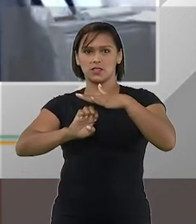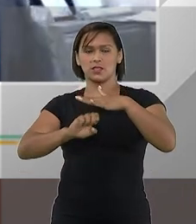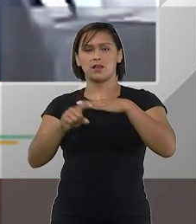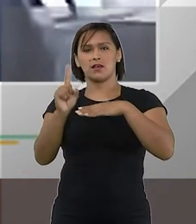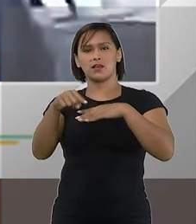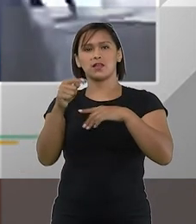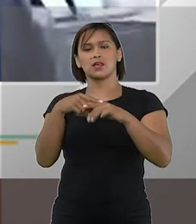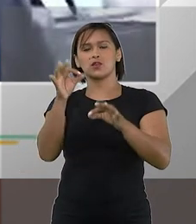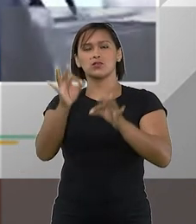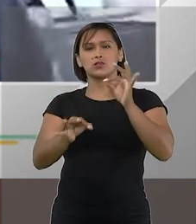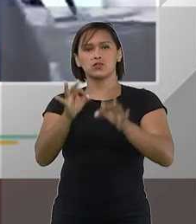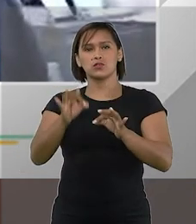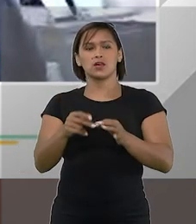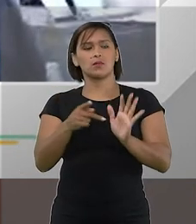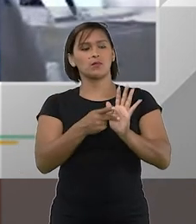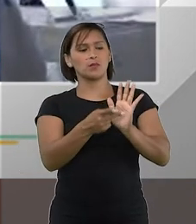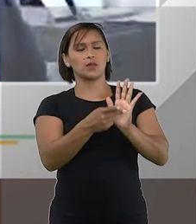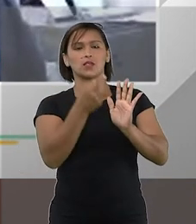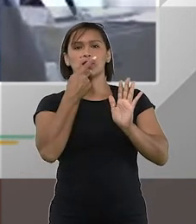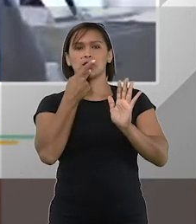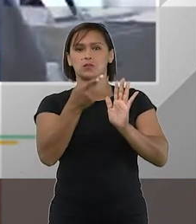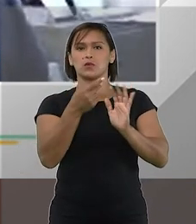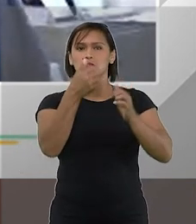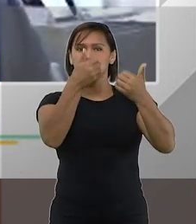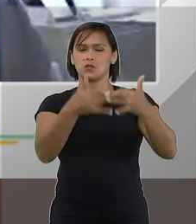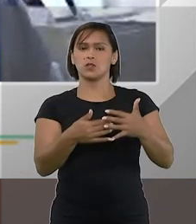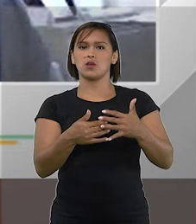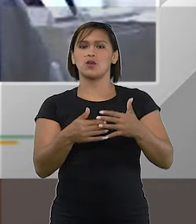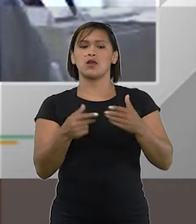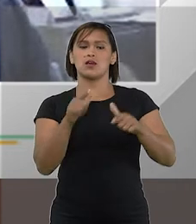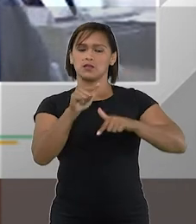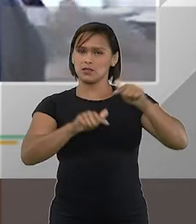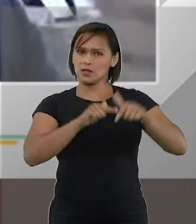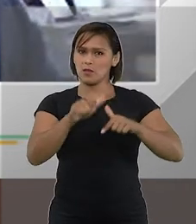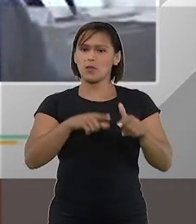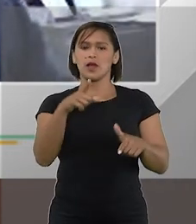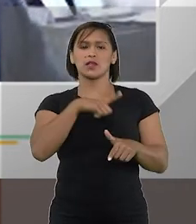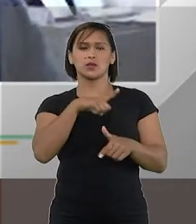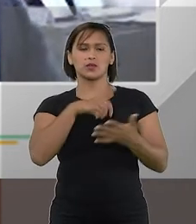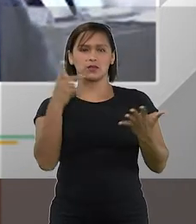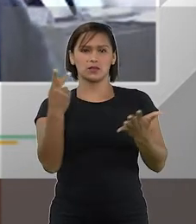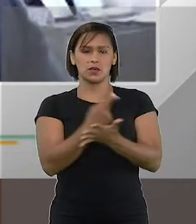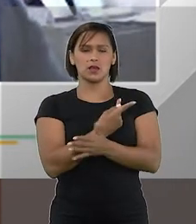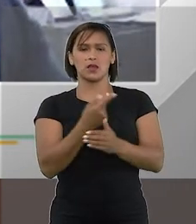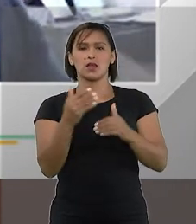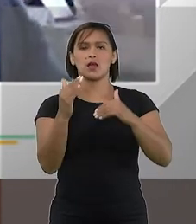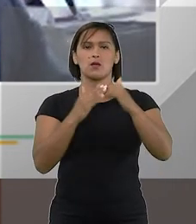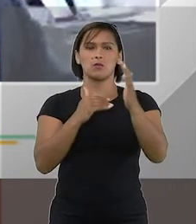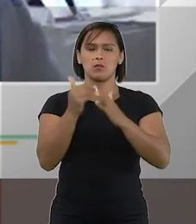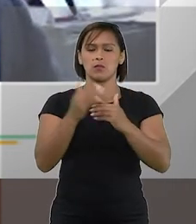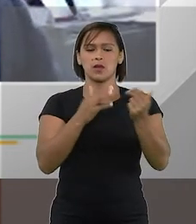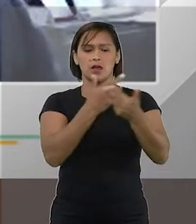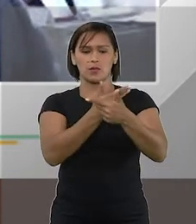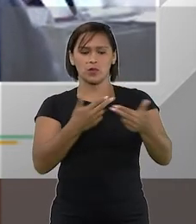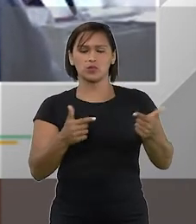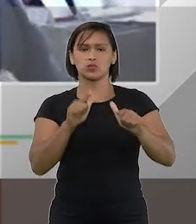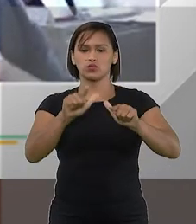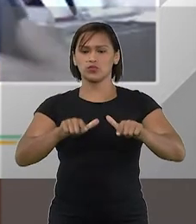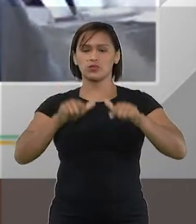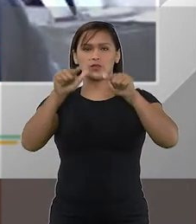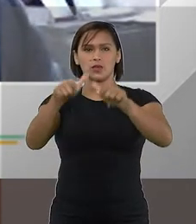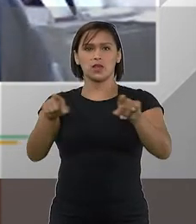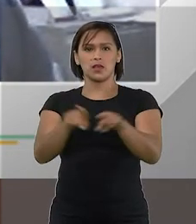no caso do julgamento citado pelo ministro ela gera empregos ela oferece produtos e